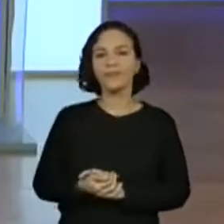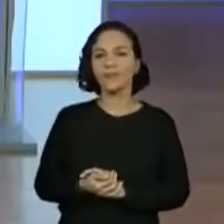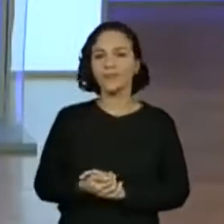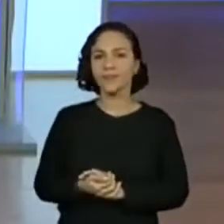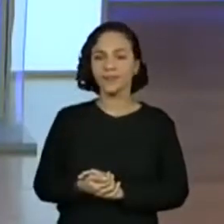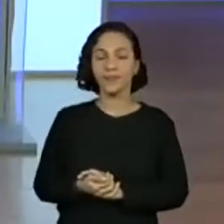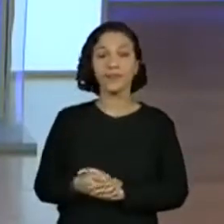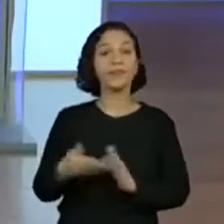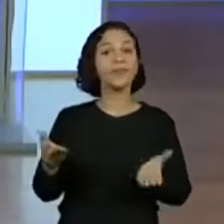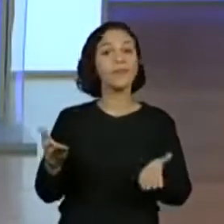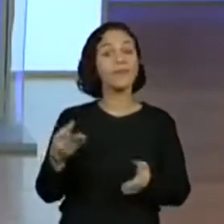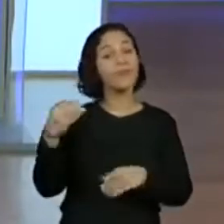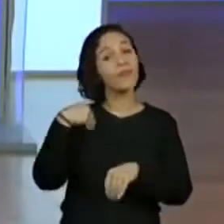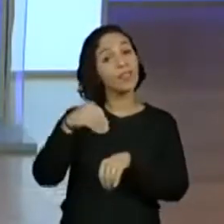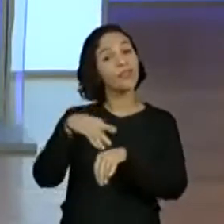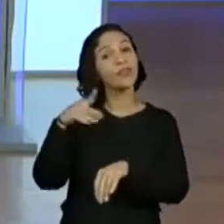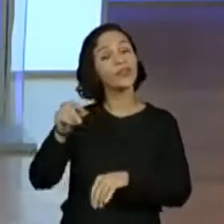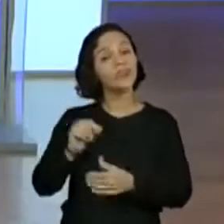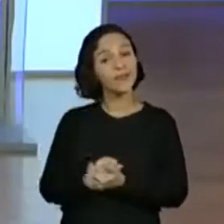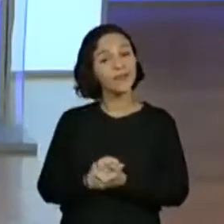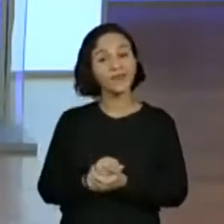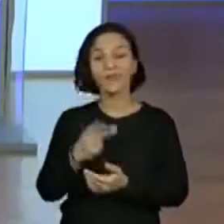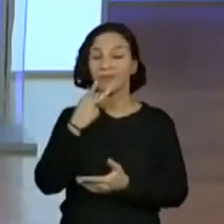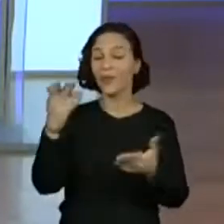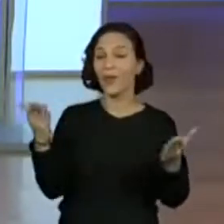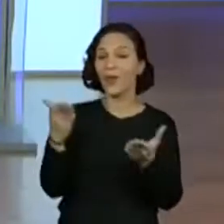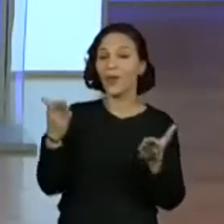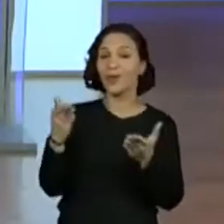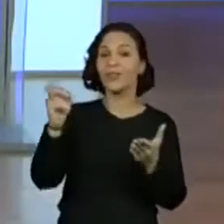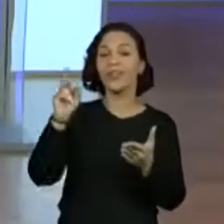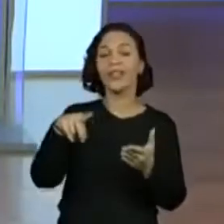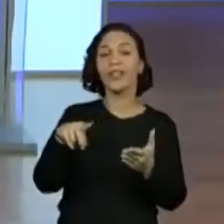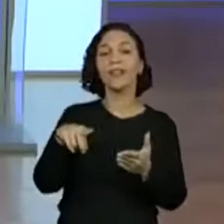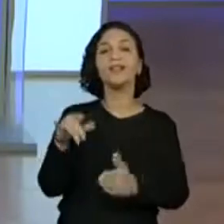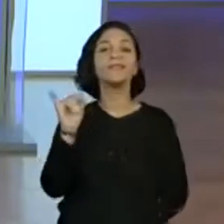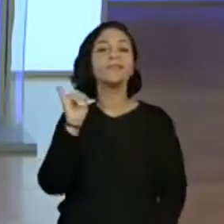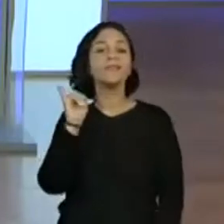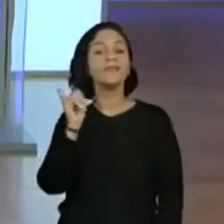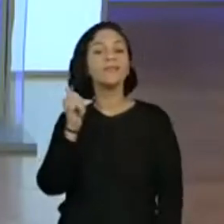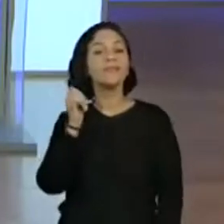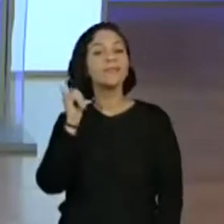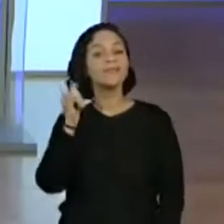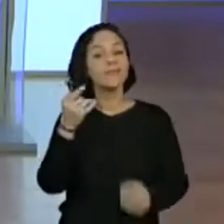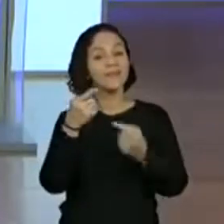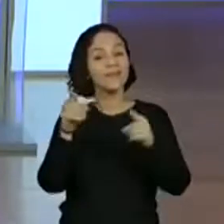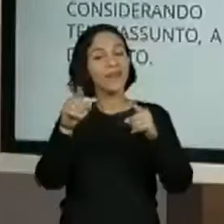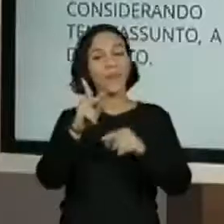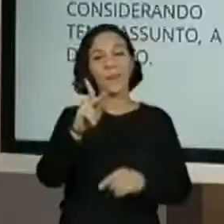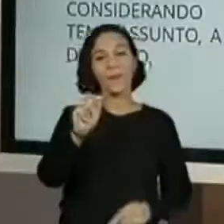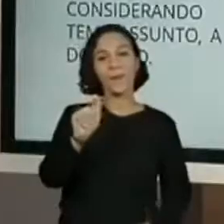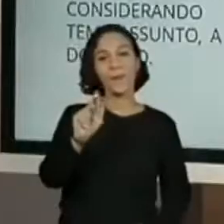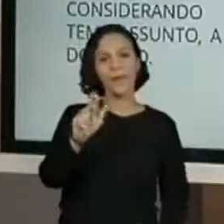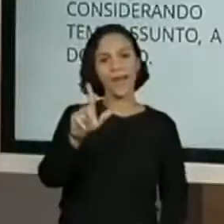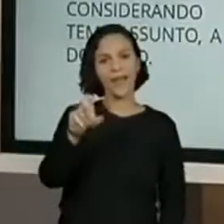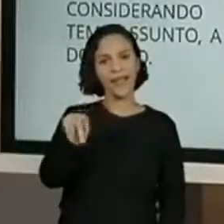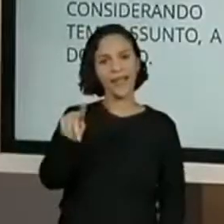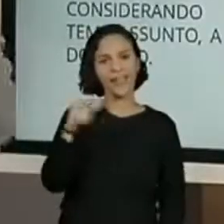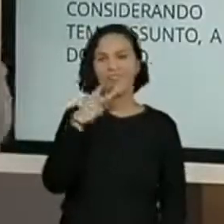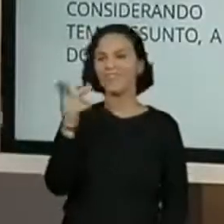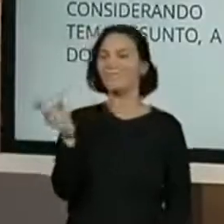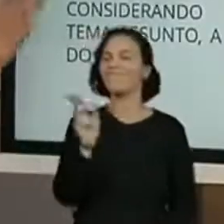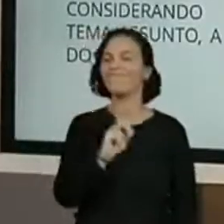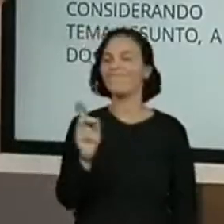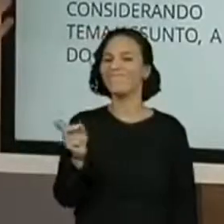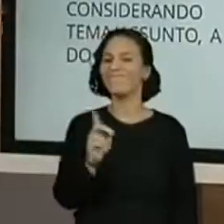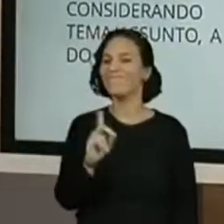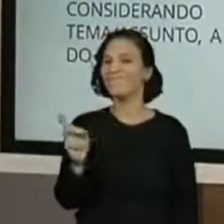longe. Qual a dica que eles trouxeram Eles falaram que hoje nós vamos trabalhar com par lenda. Com par lenda? Muito longe, né? Então, vou